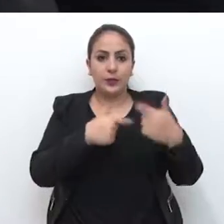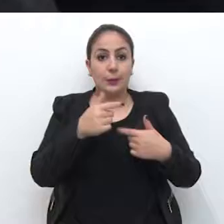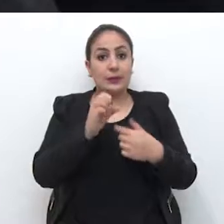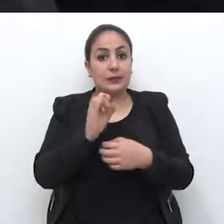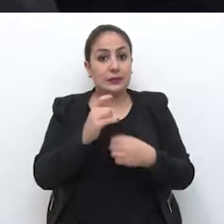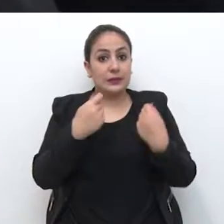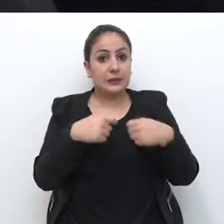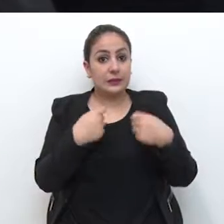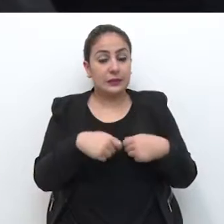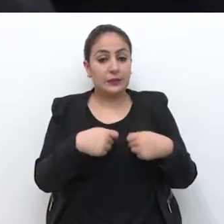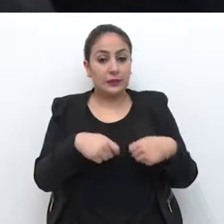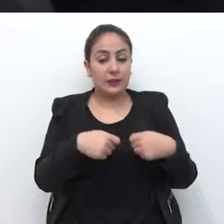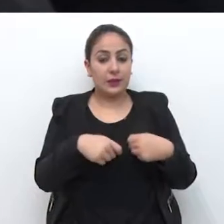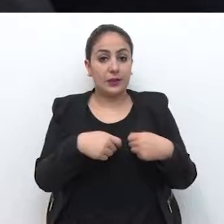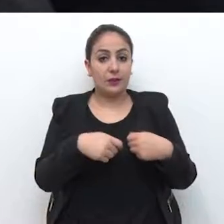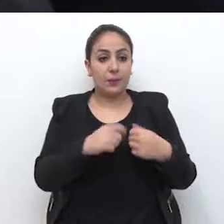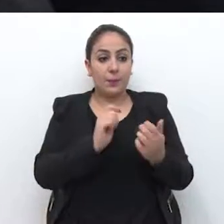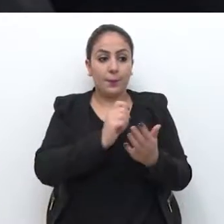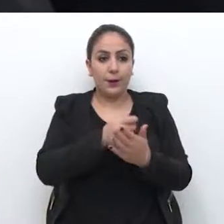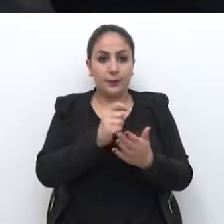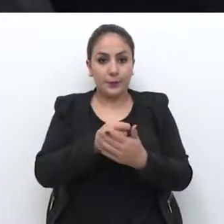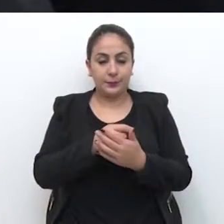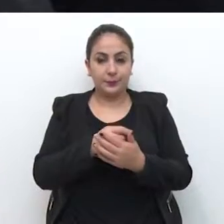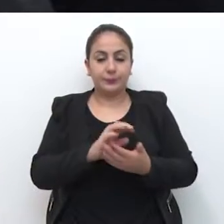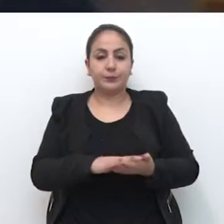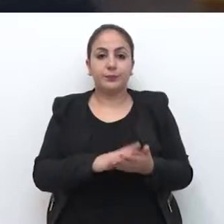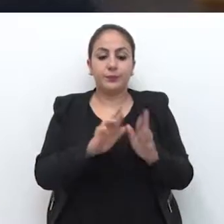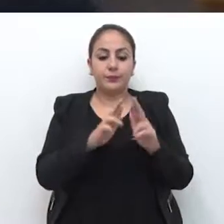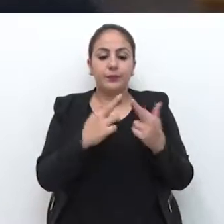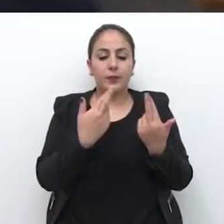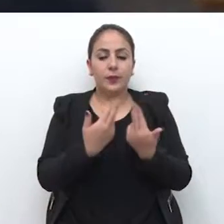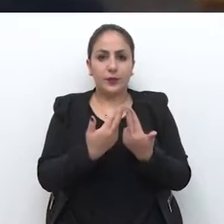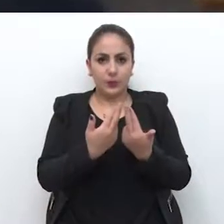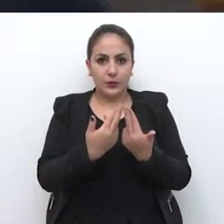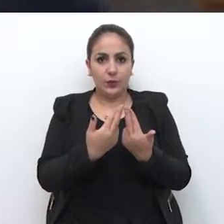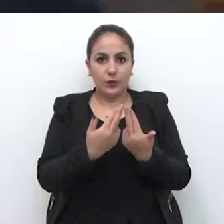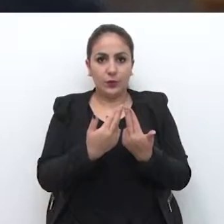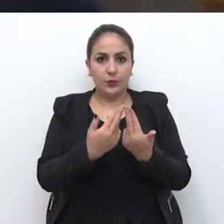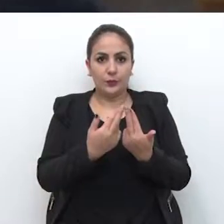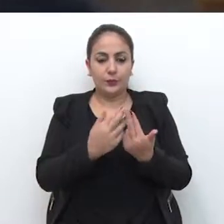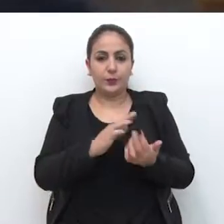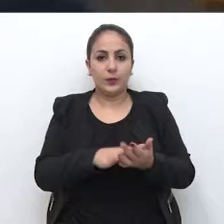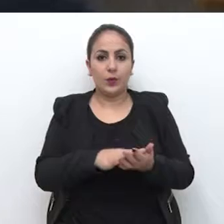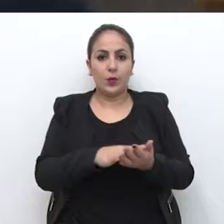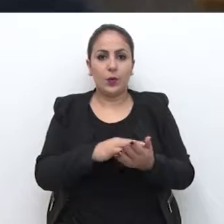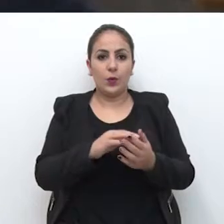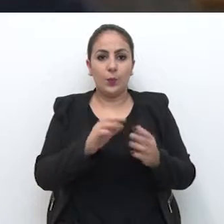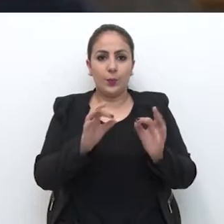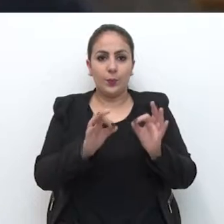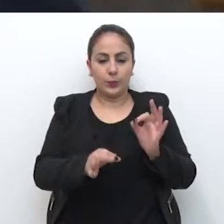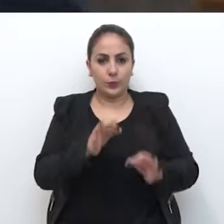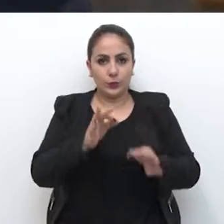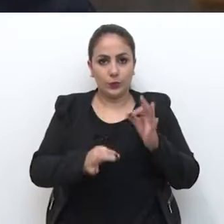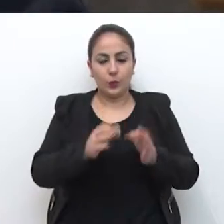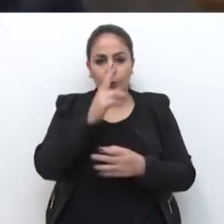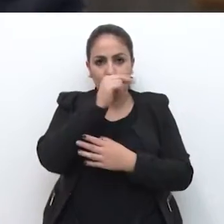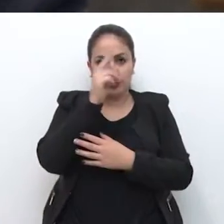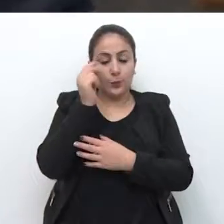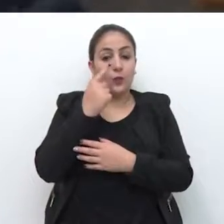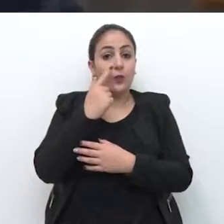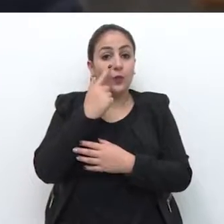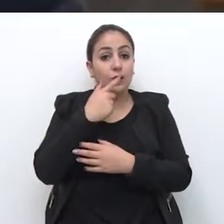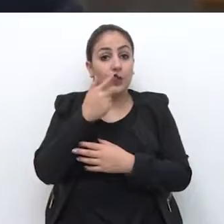necessário, atribui adicionais aos pagamentos. Na reunião, o procurador do município esclareceu que, em